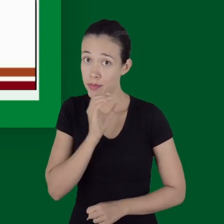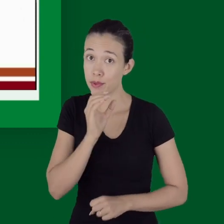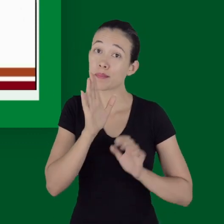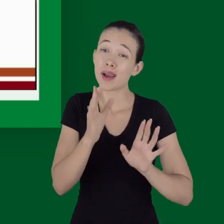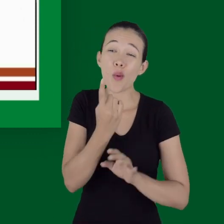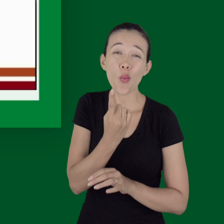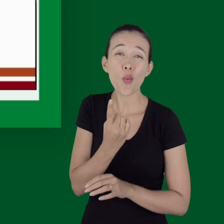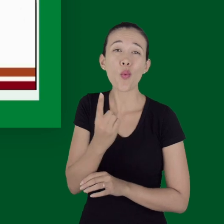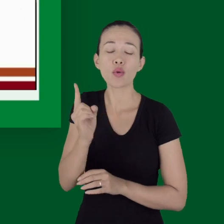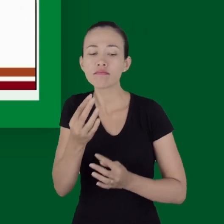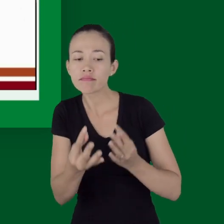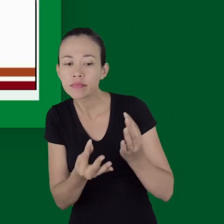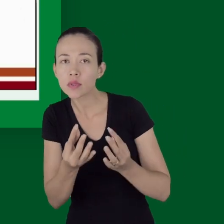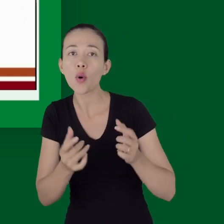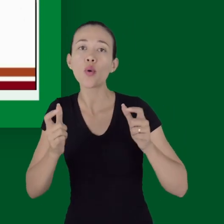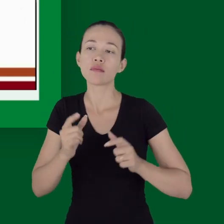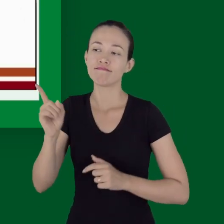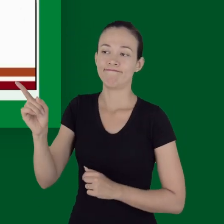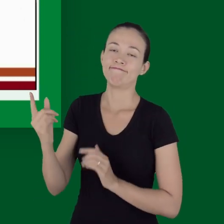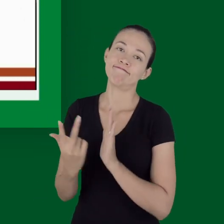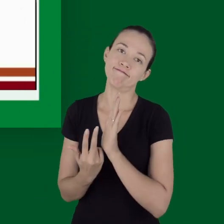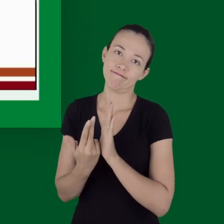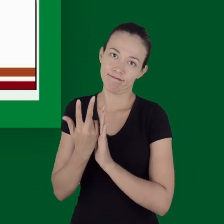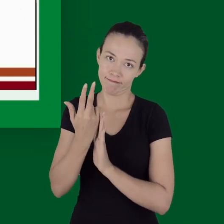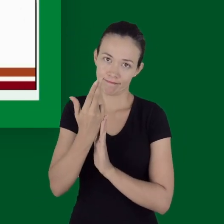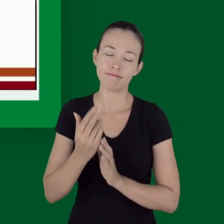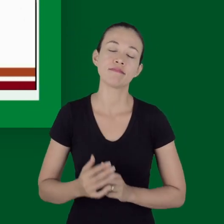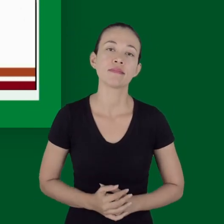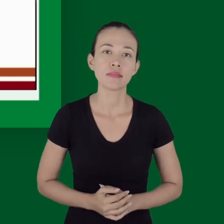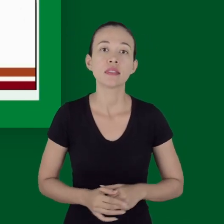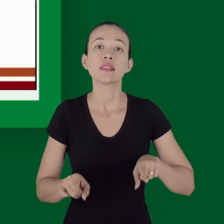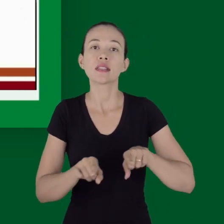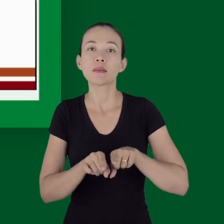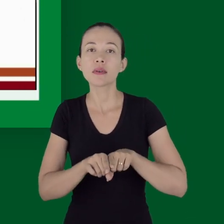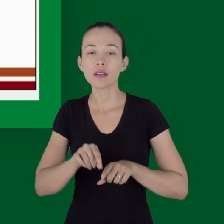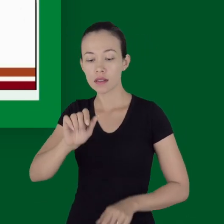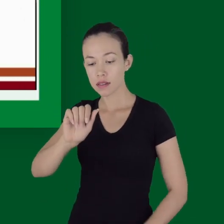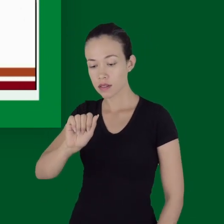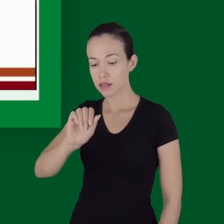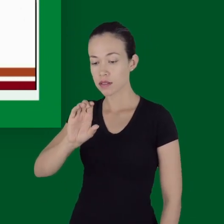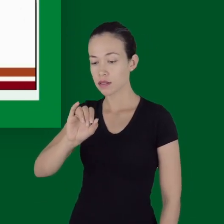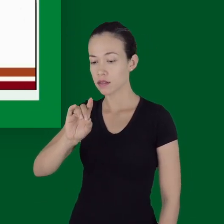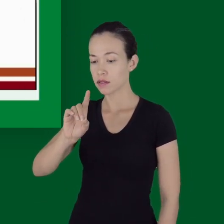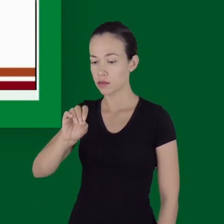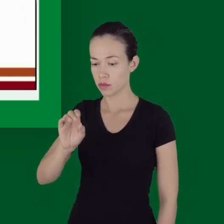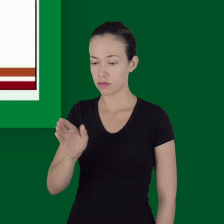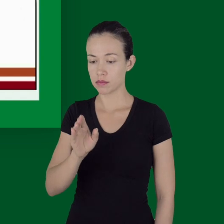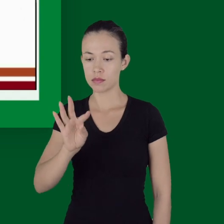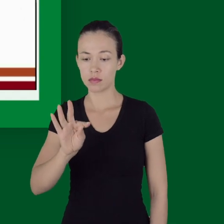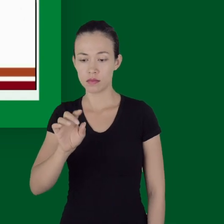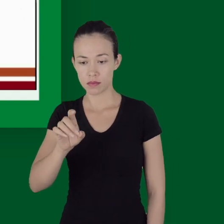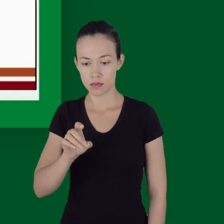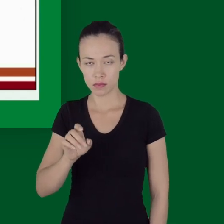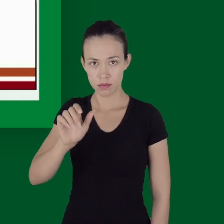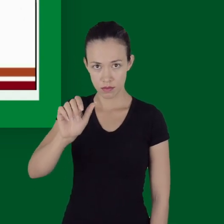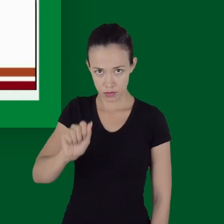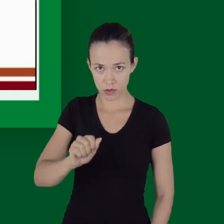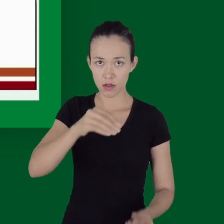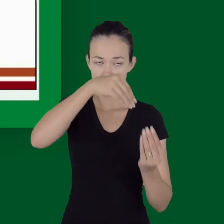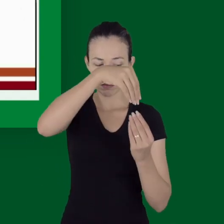necessidade de parar o sangramento mas a gente tem que ter a ideia de que o tratamento definitivo só ocorre no centro cirúrgico né